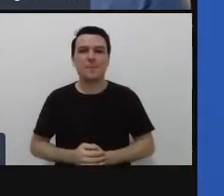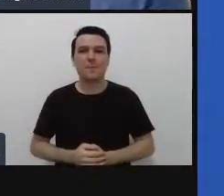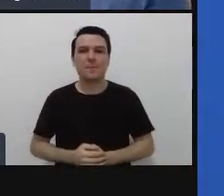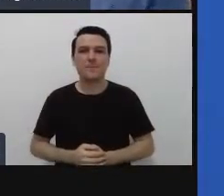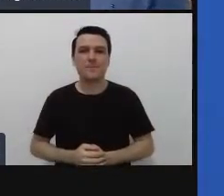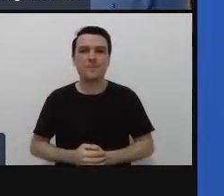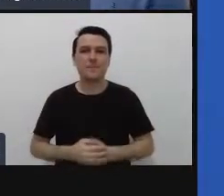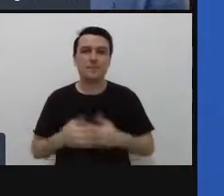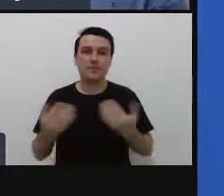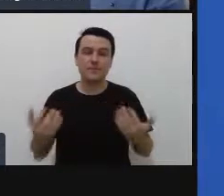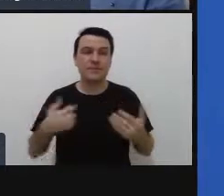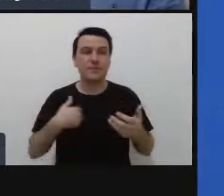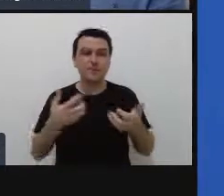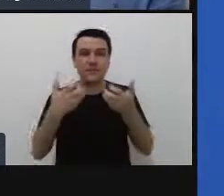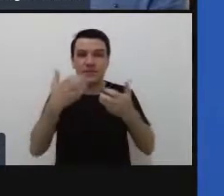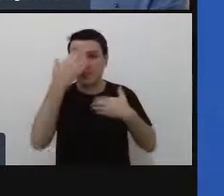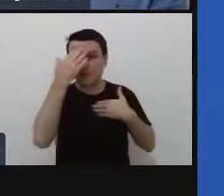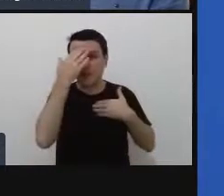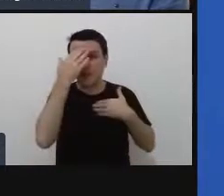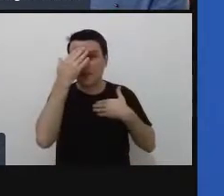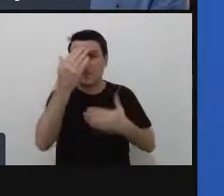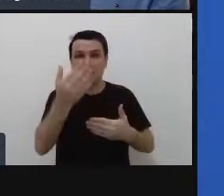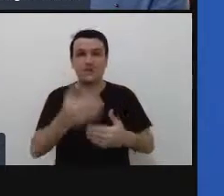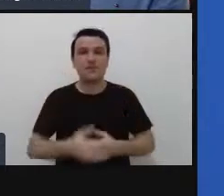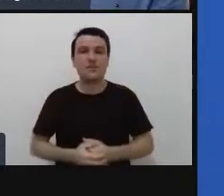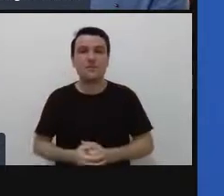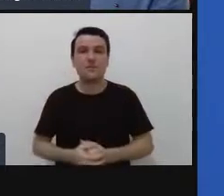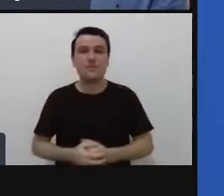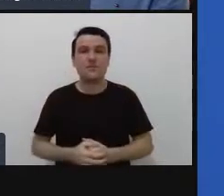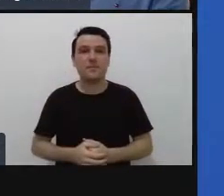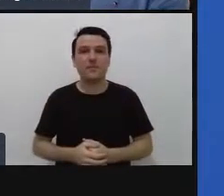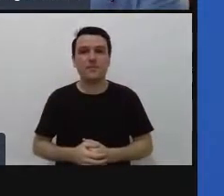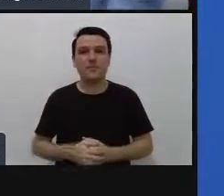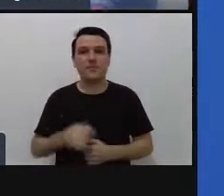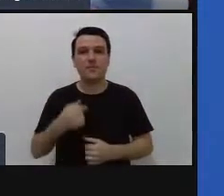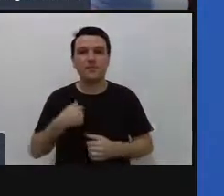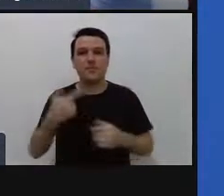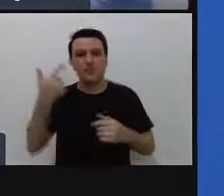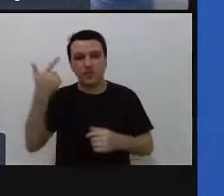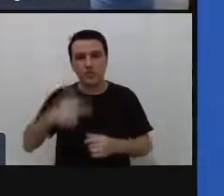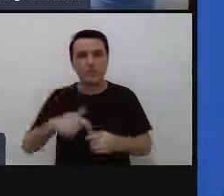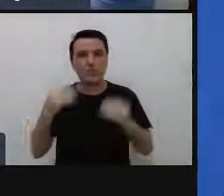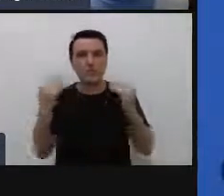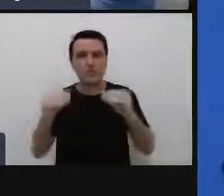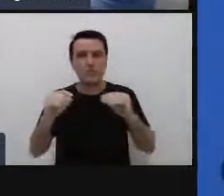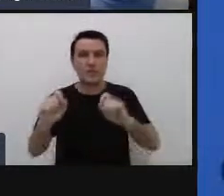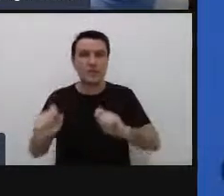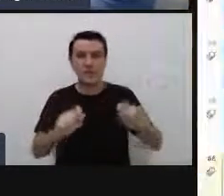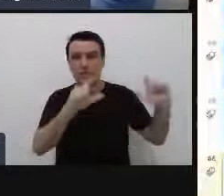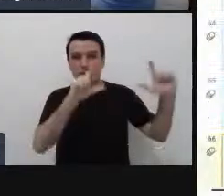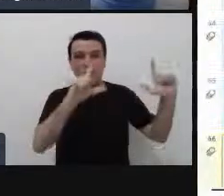então gente com isso eu queria agradecer deixa eu só colocar aqui de novo o slide